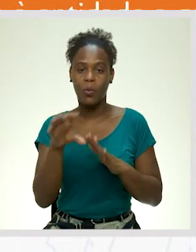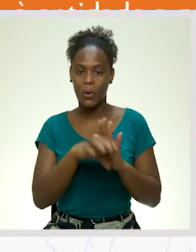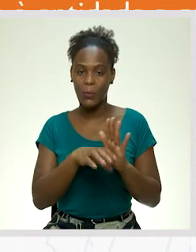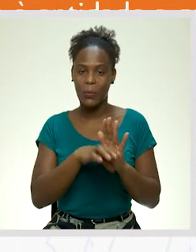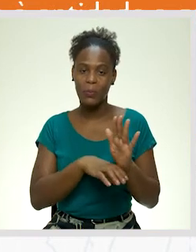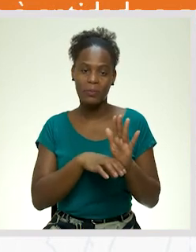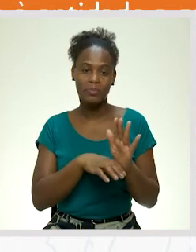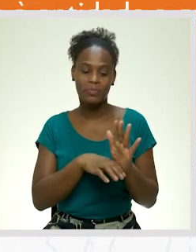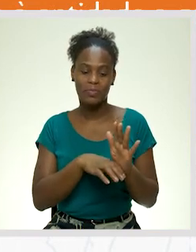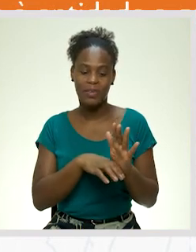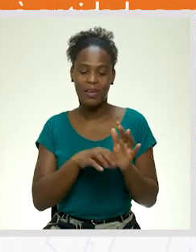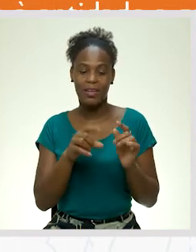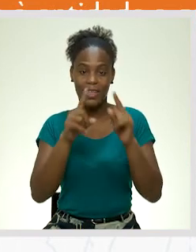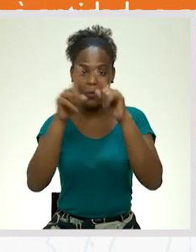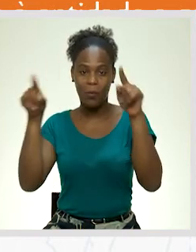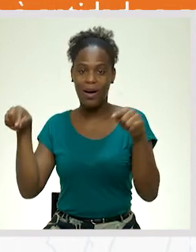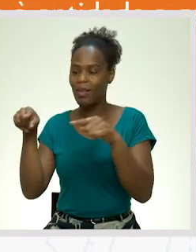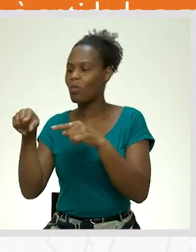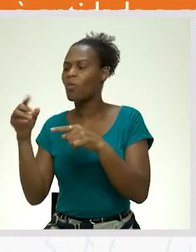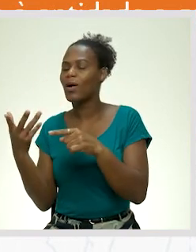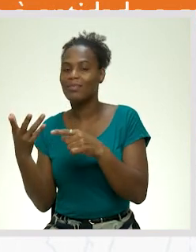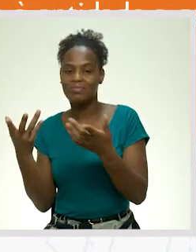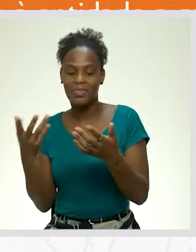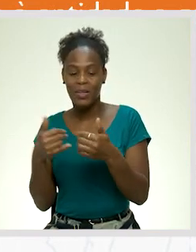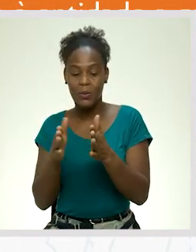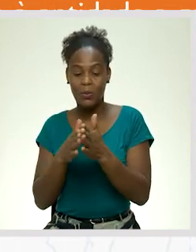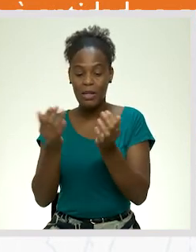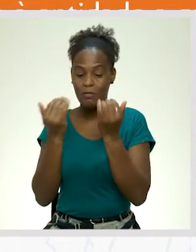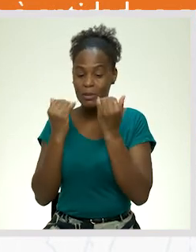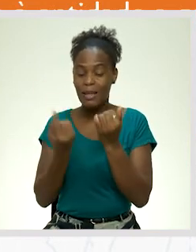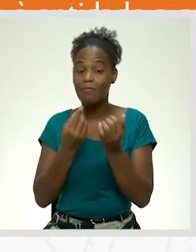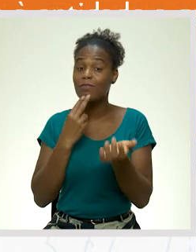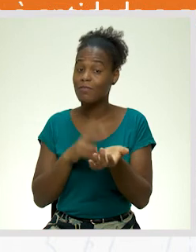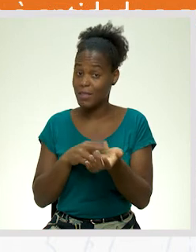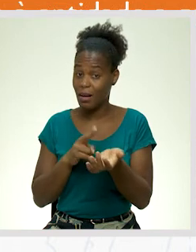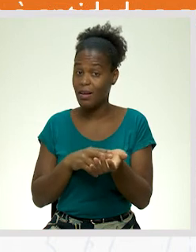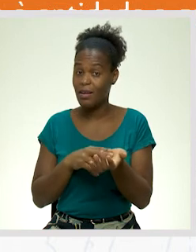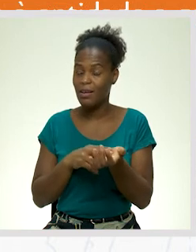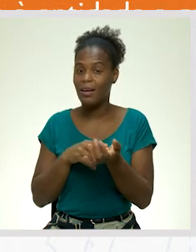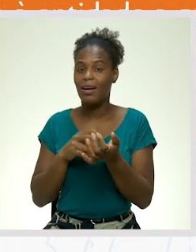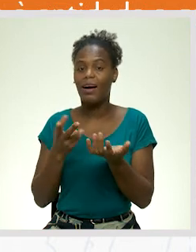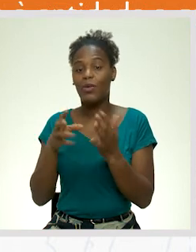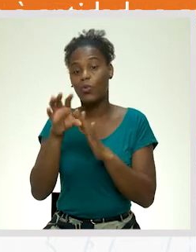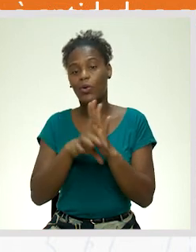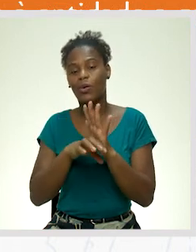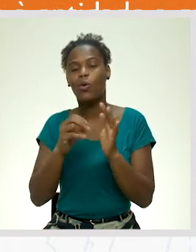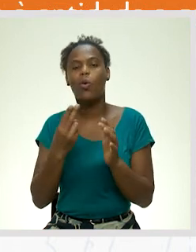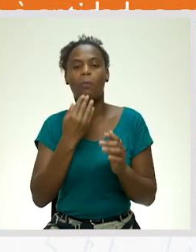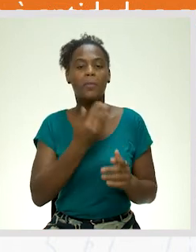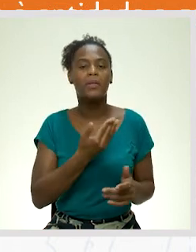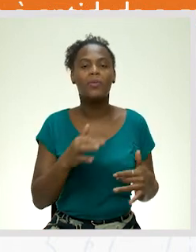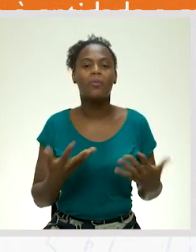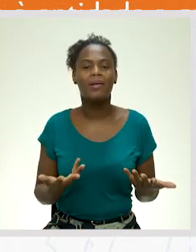Curriculum vitae. Enquadra-se em qual décimo? Vamos ver. Toda a informação deve ser verídica. É do currículum ou do